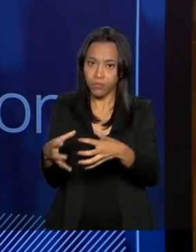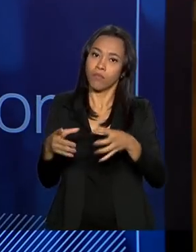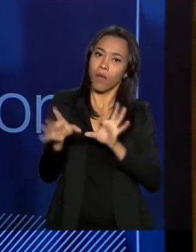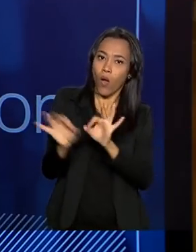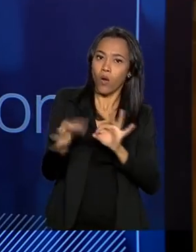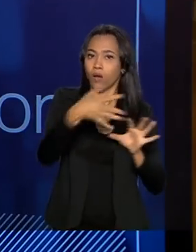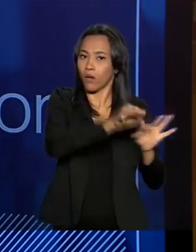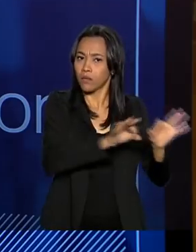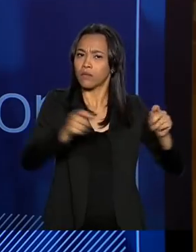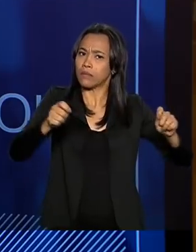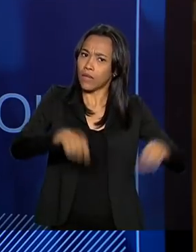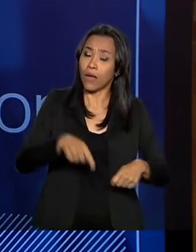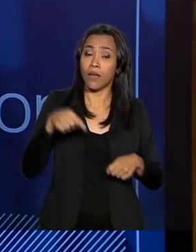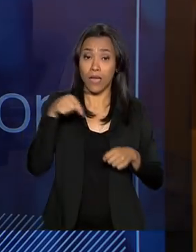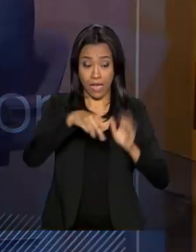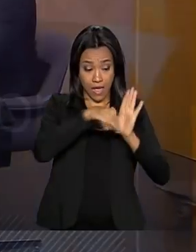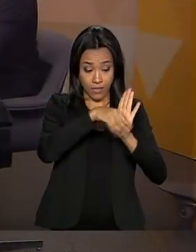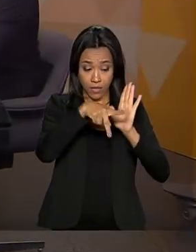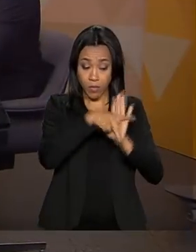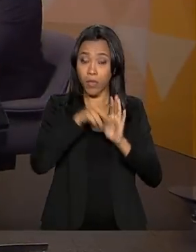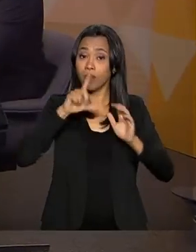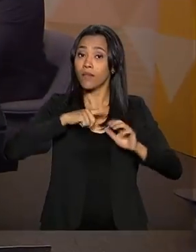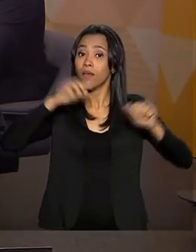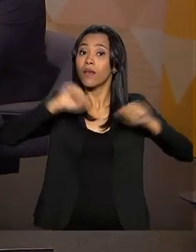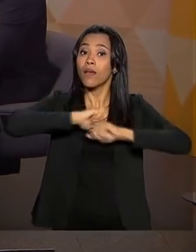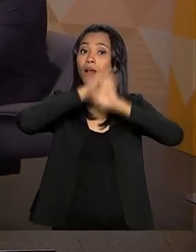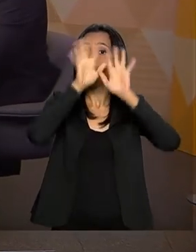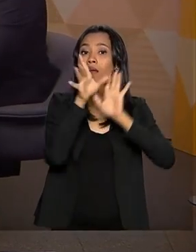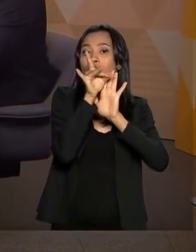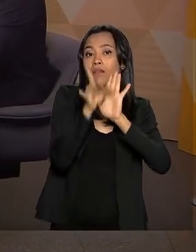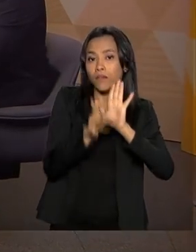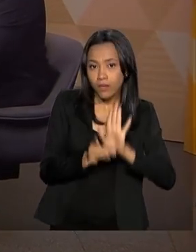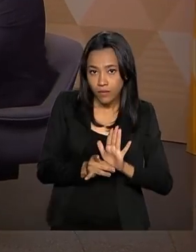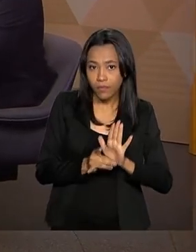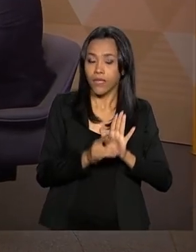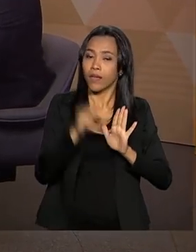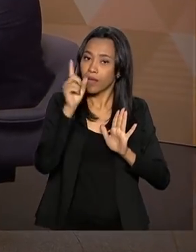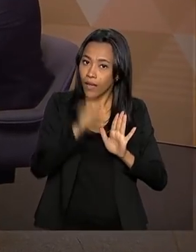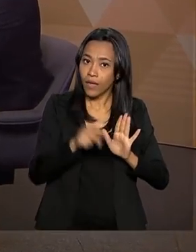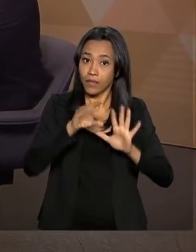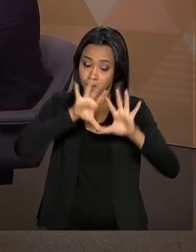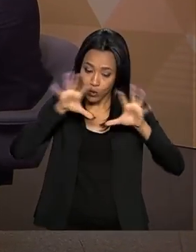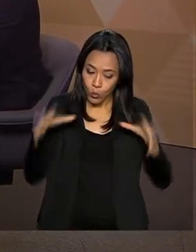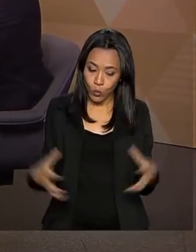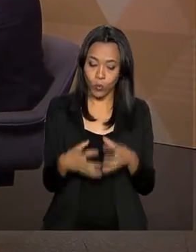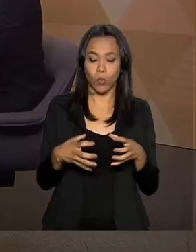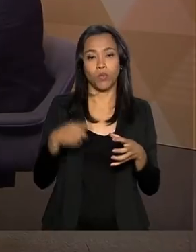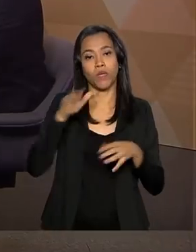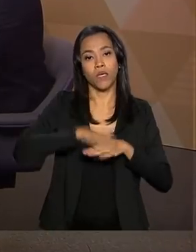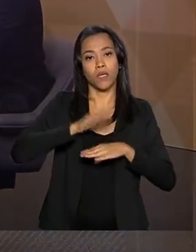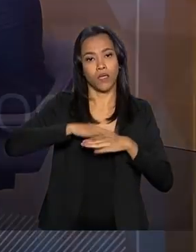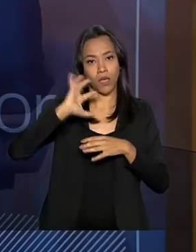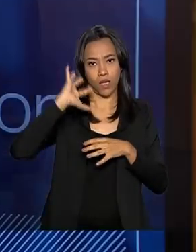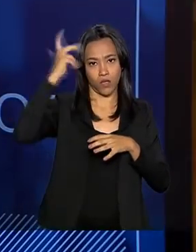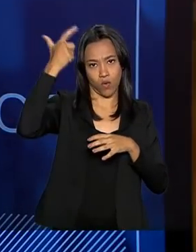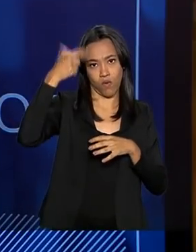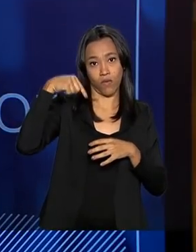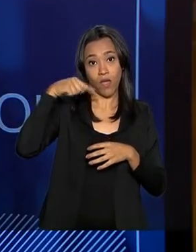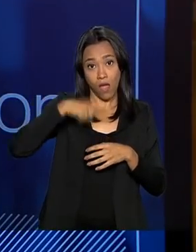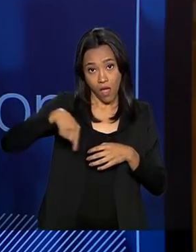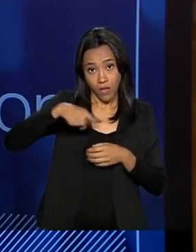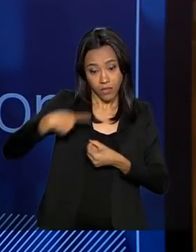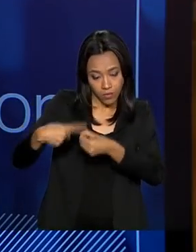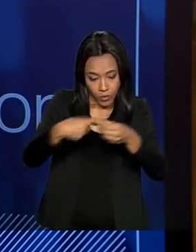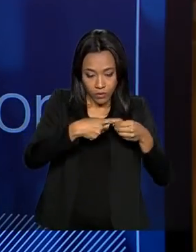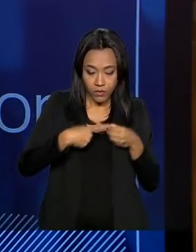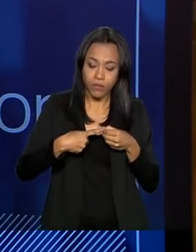para a MP deixa isso muito claro. Neste caso, é este consórcio, é esse colegiado que decide. Então, a decisão é colegiada e a